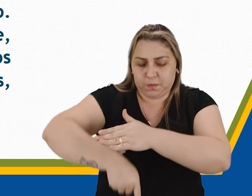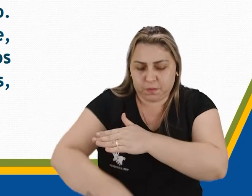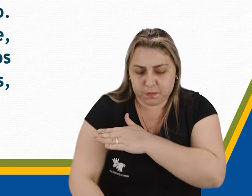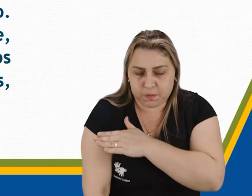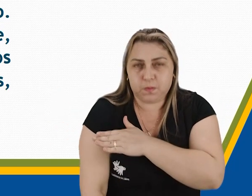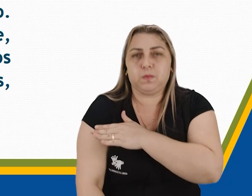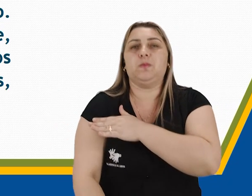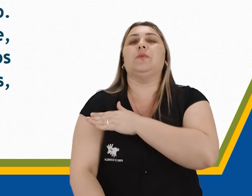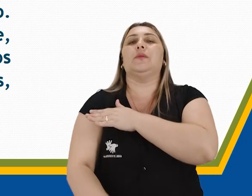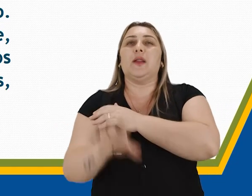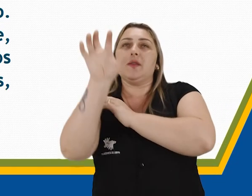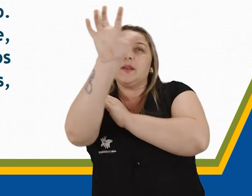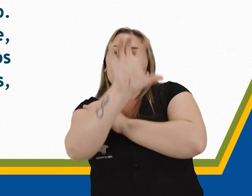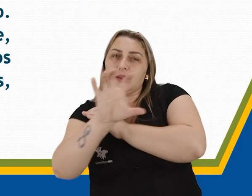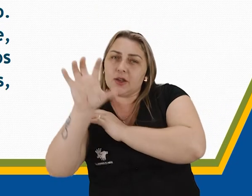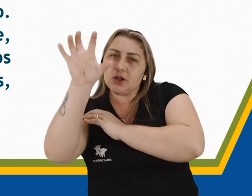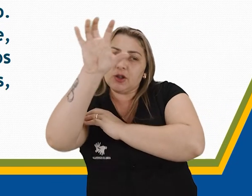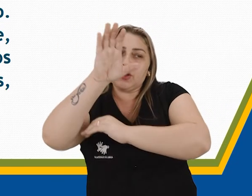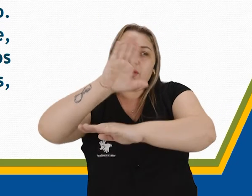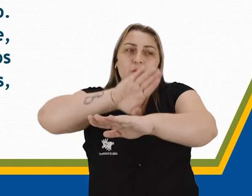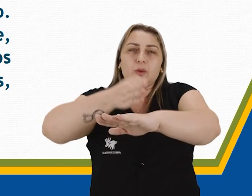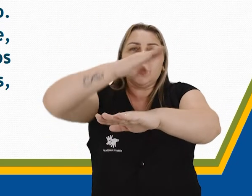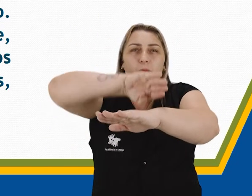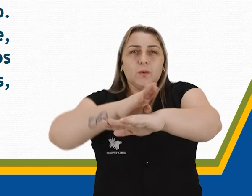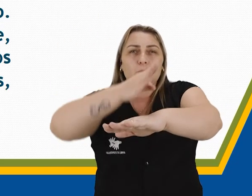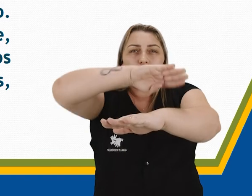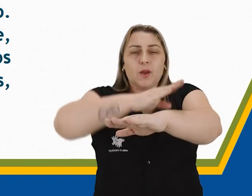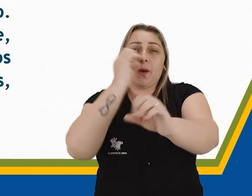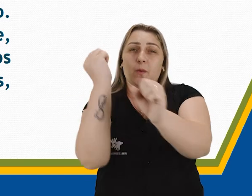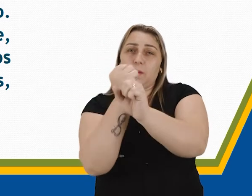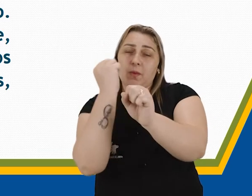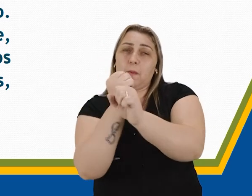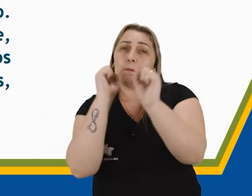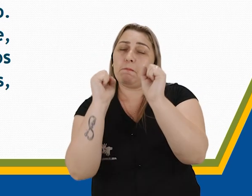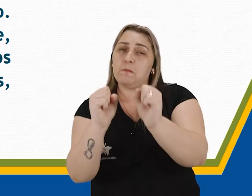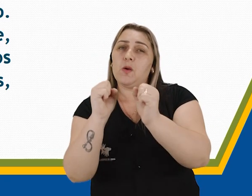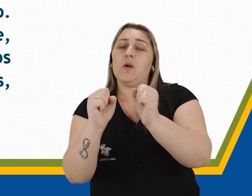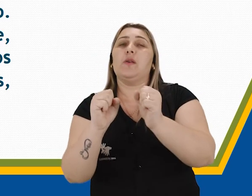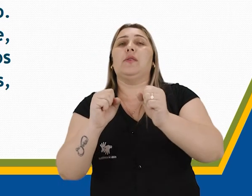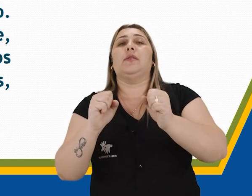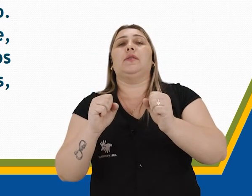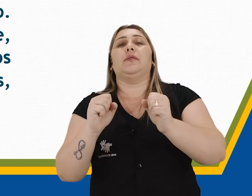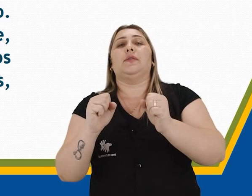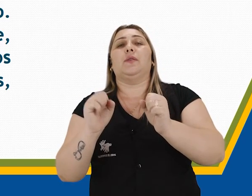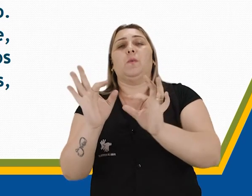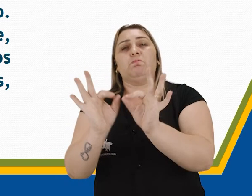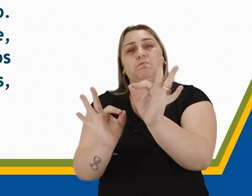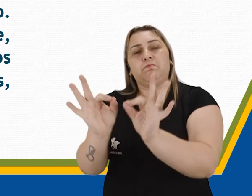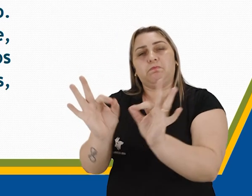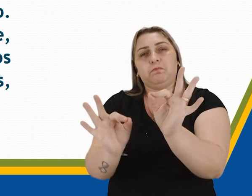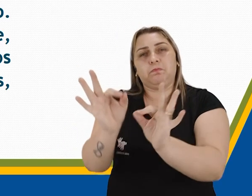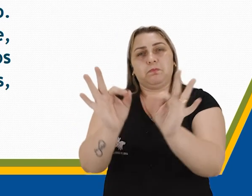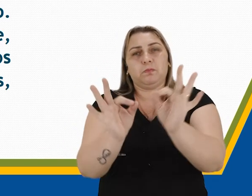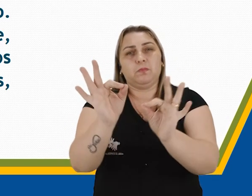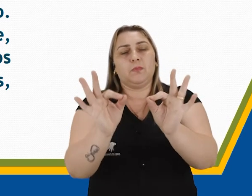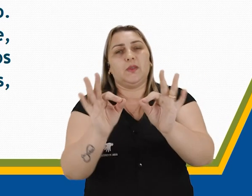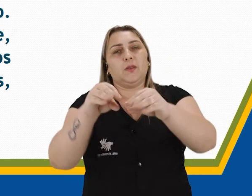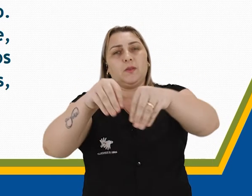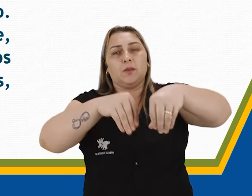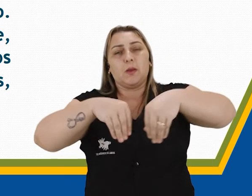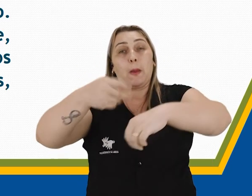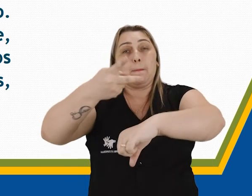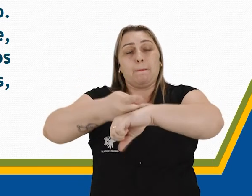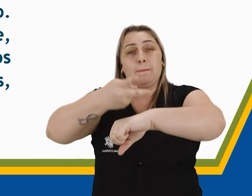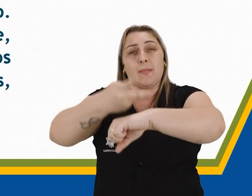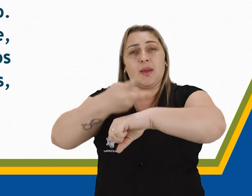morros ou regiões planas. Sua construção pode se dar pela disposição organizada de sedimentos, como